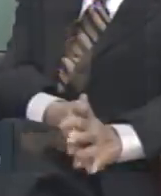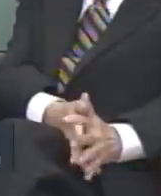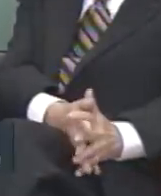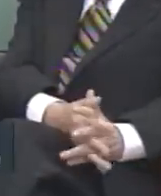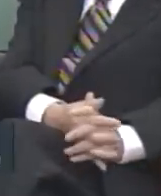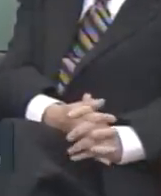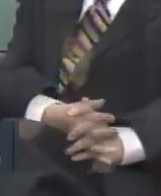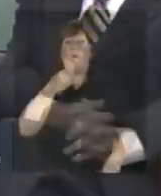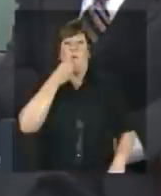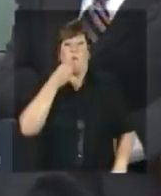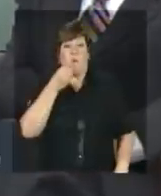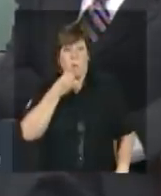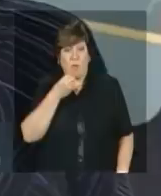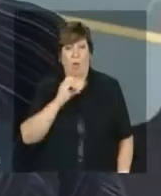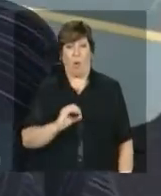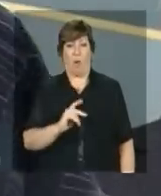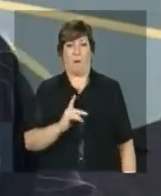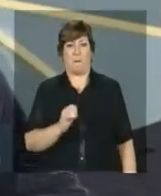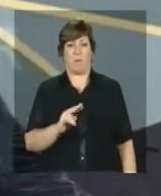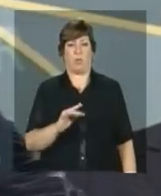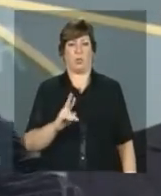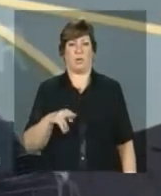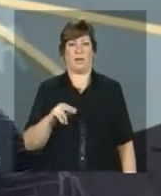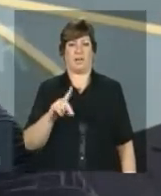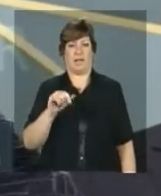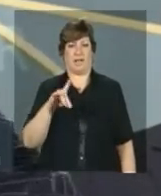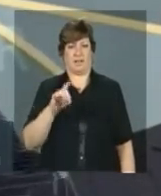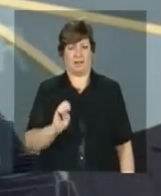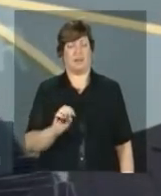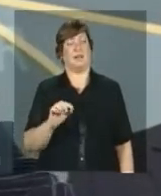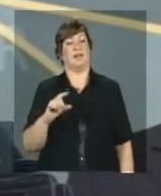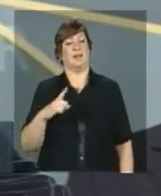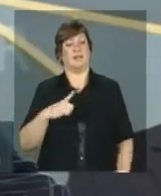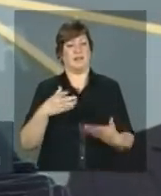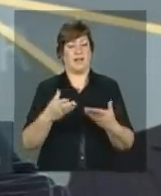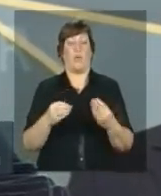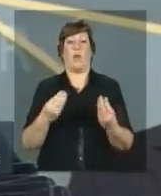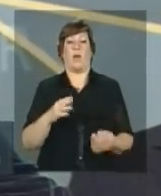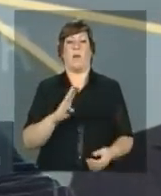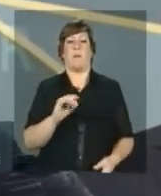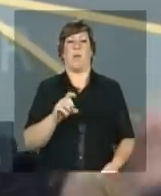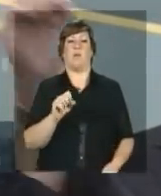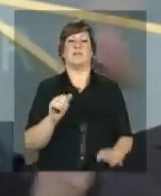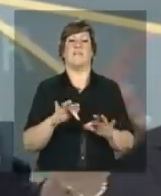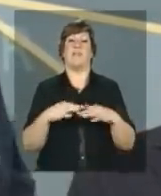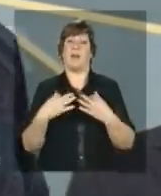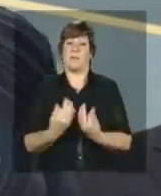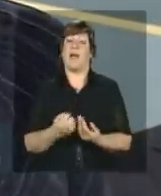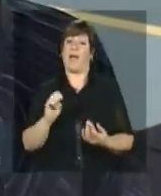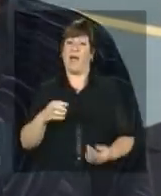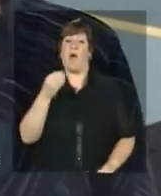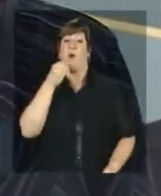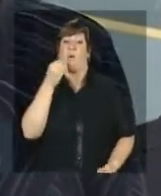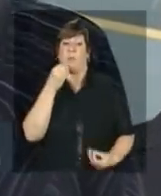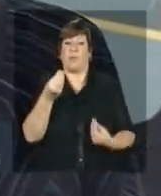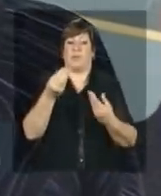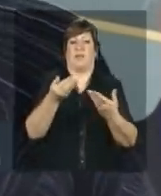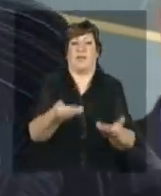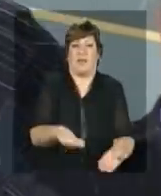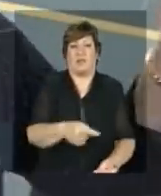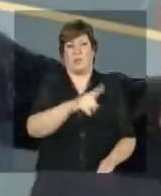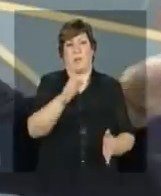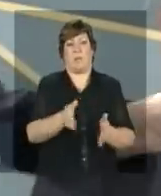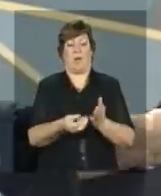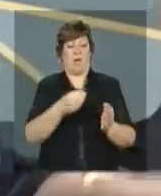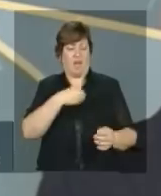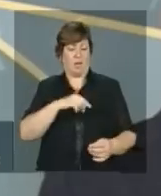é oportunidade que se tem quando se dá o Bolsa Família é oportunidade que se tem